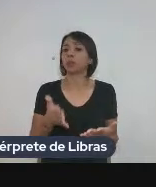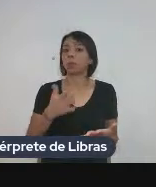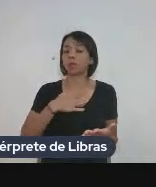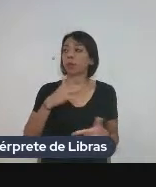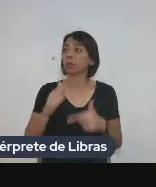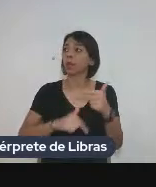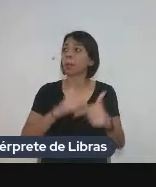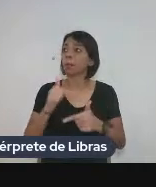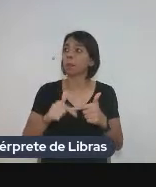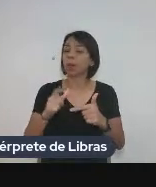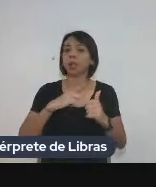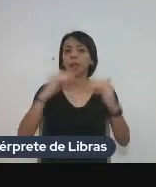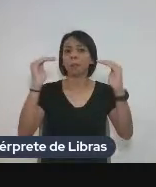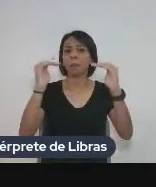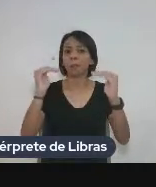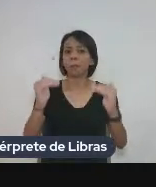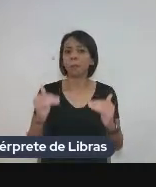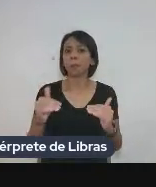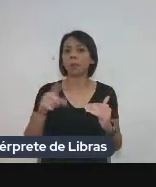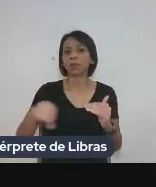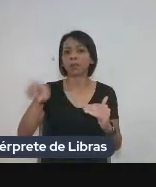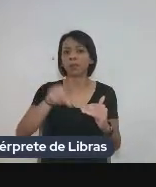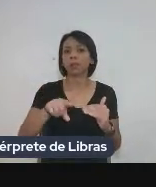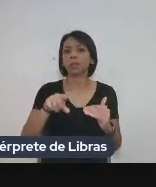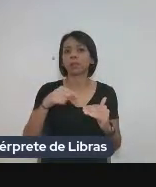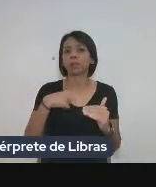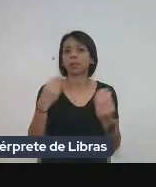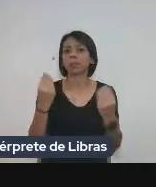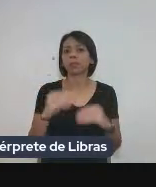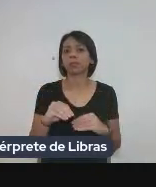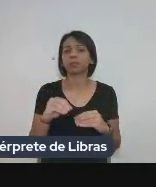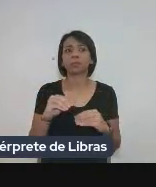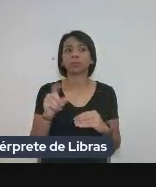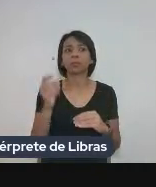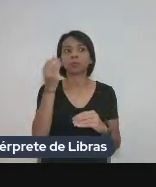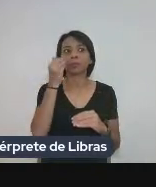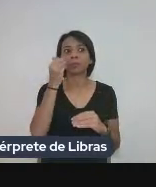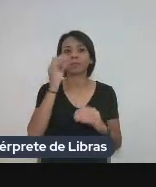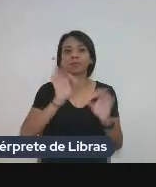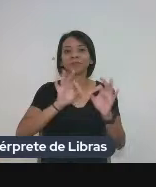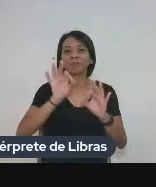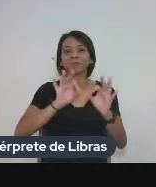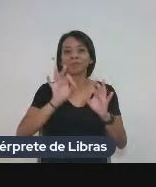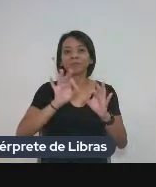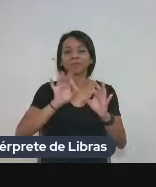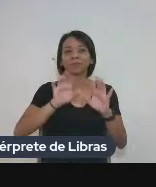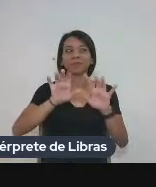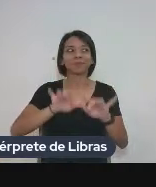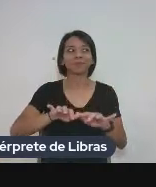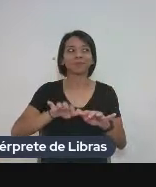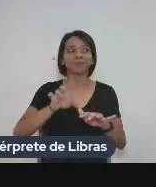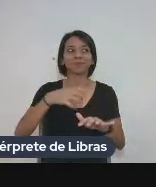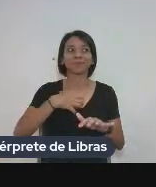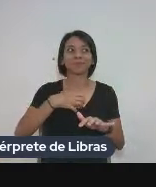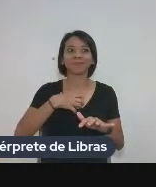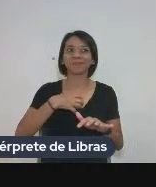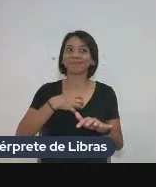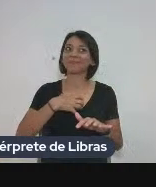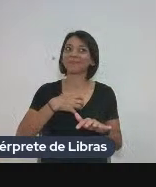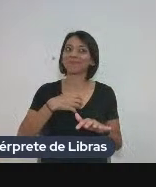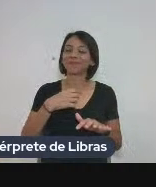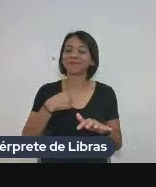trabalho está escrito dessa forma. Tipo, não exatamente desse jeito, mas eu coloquei, eu tentei organizar ele de forma escrita dessa forma, desse jeito.